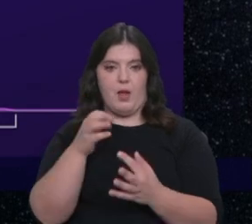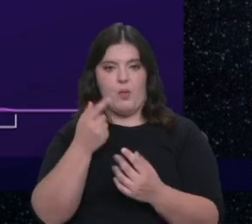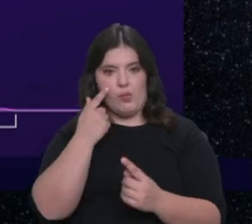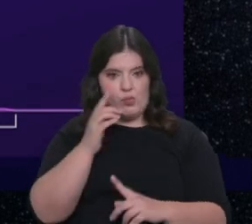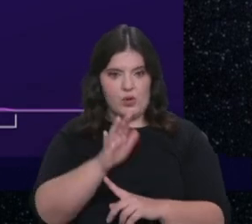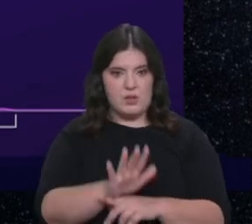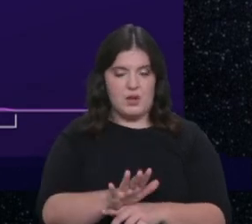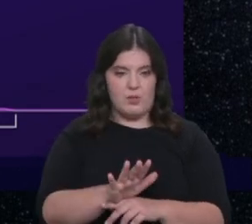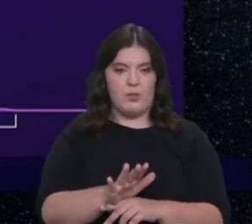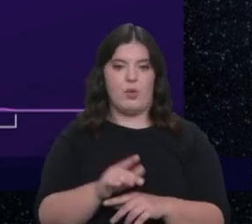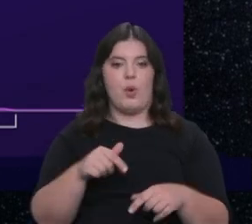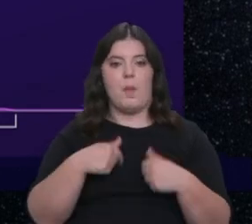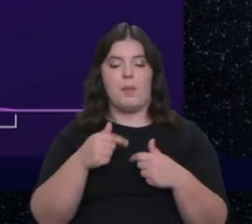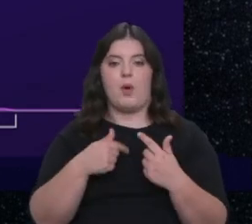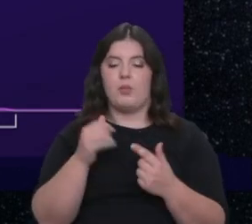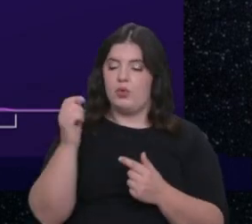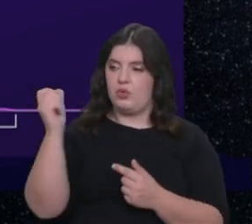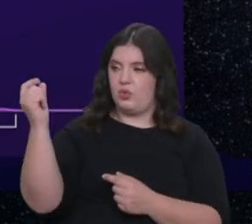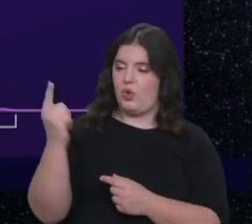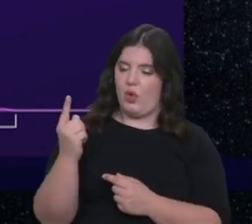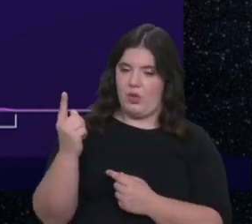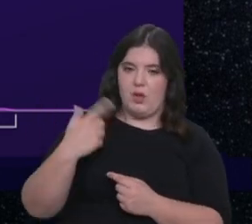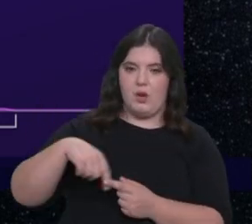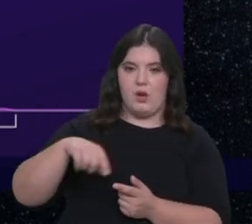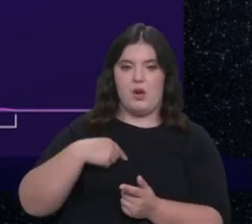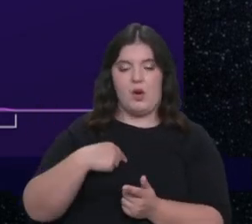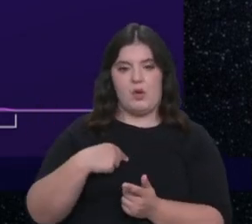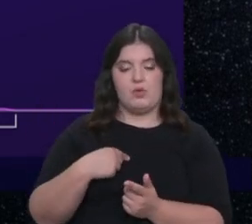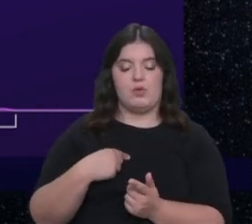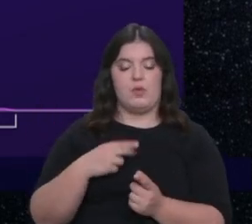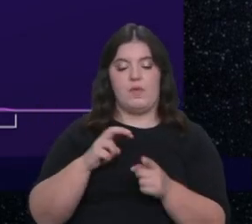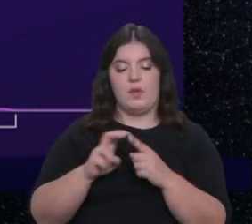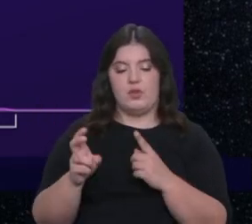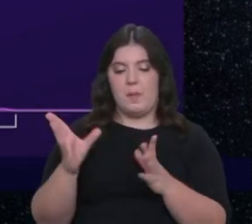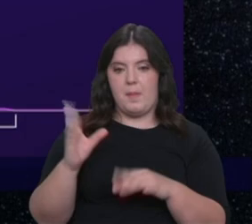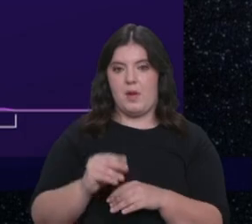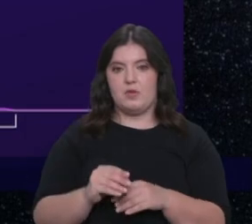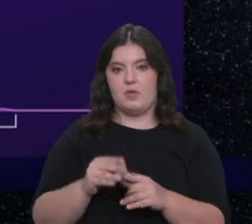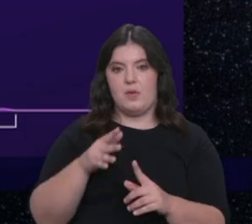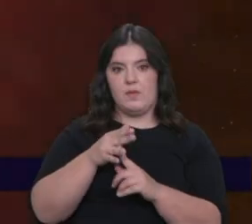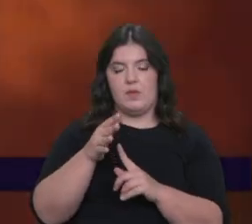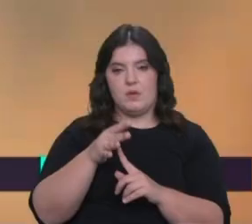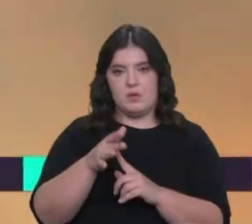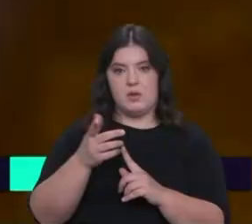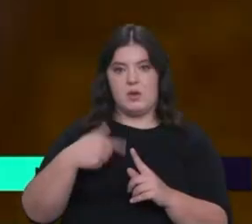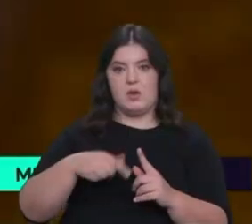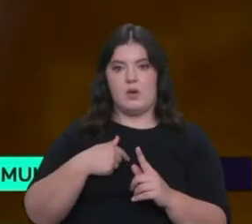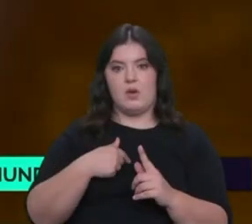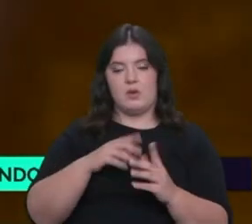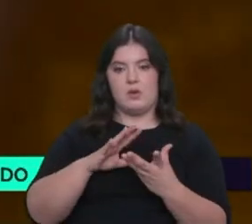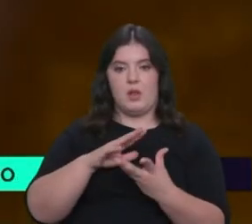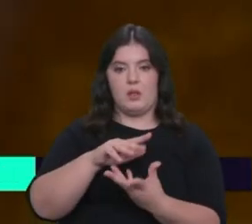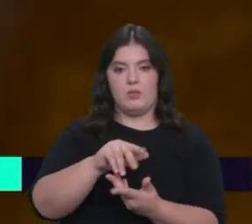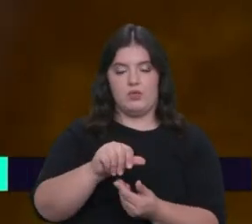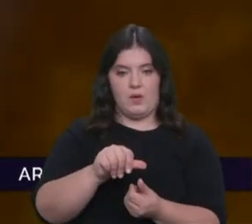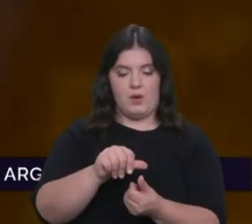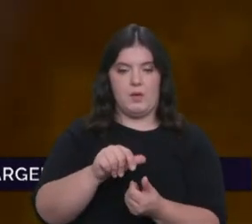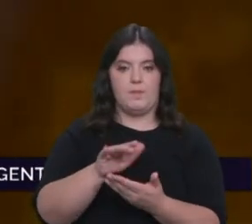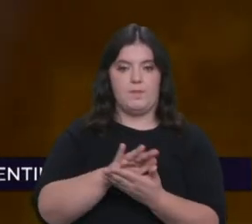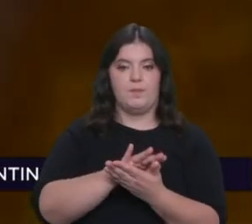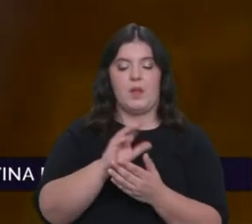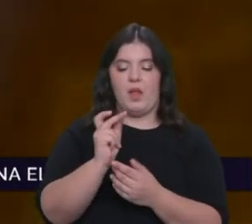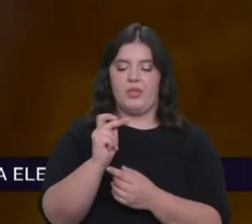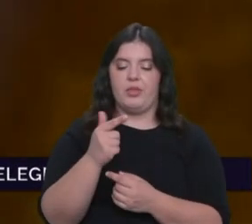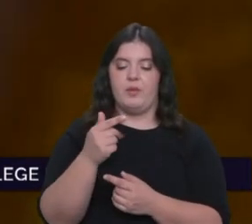o nosso próprio Sol, nas suas alturas mais energéticas, consegue afetar a nossa atmosfera. Porquê é que isto é absolutamente